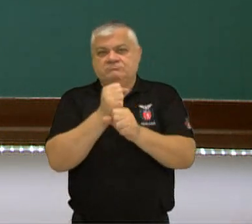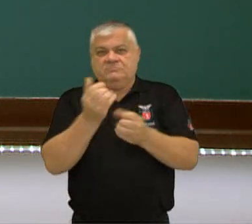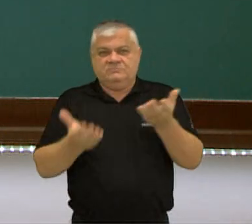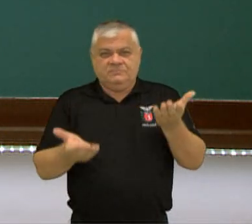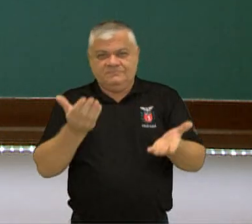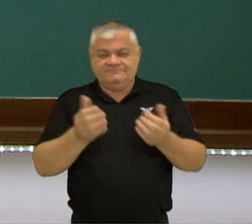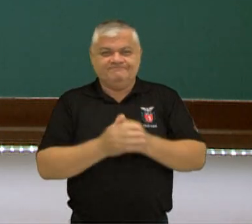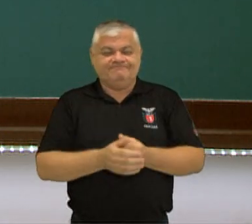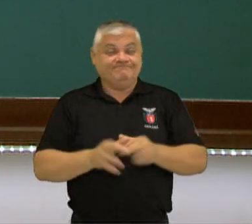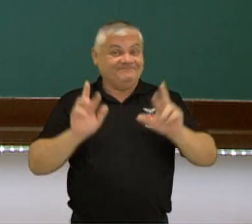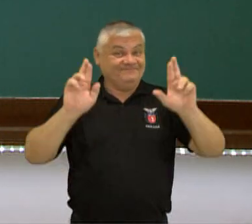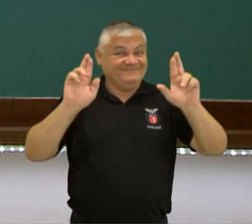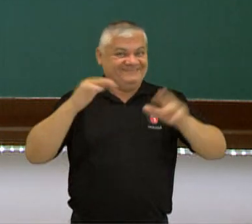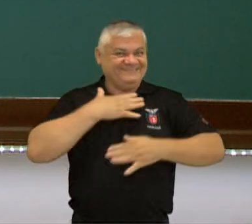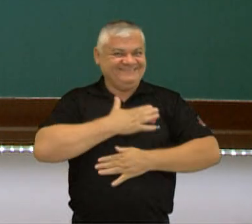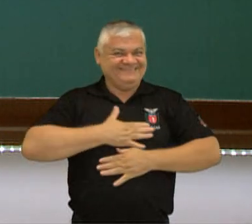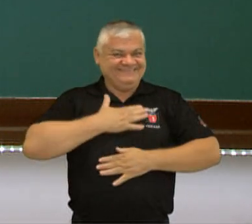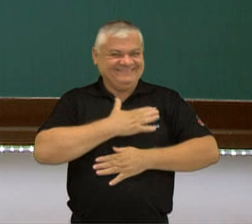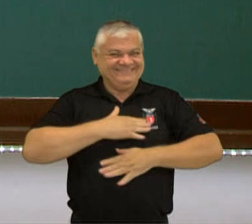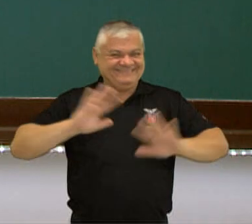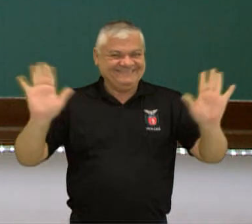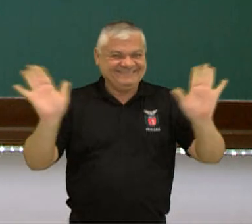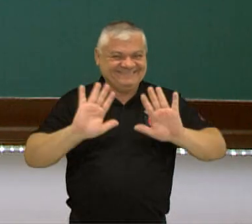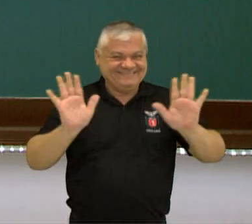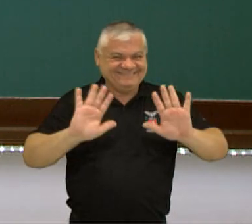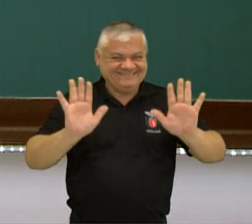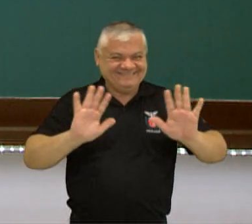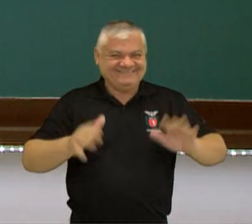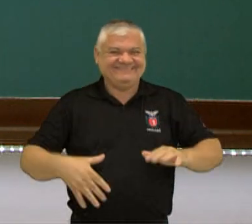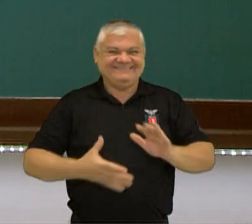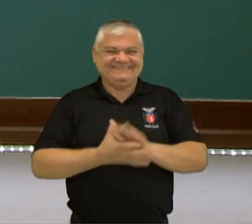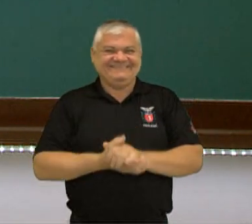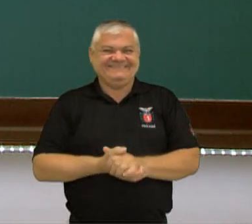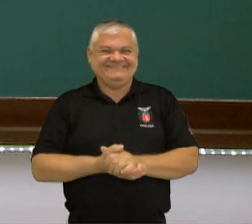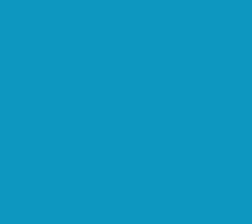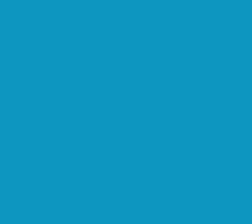certo? Espero que vocês tenham gostado e até breve!